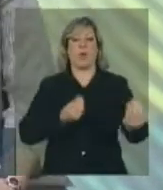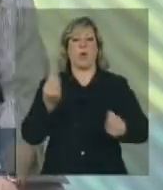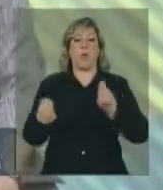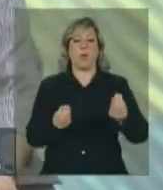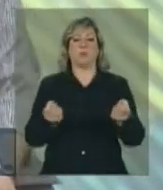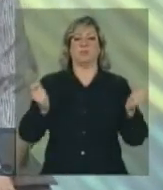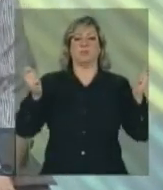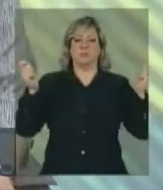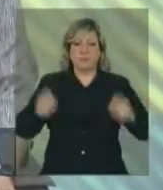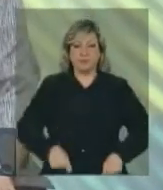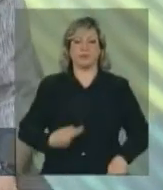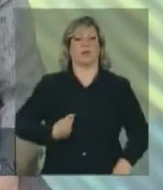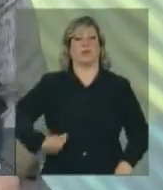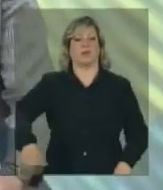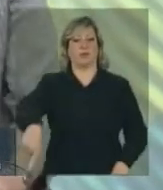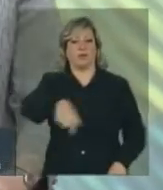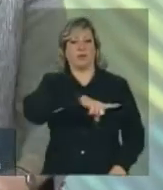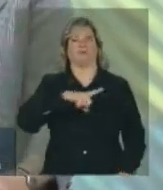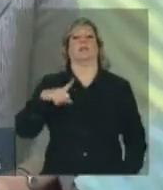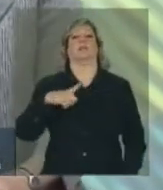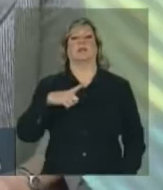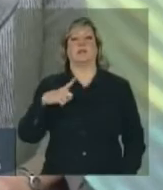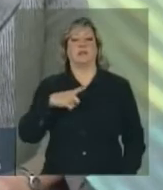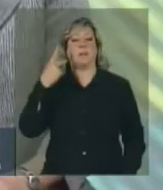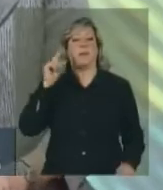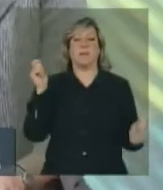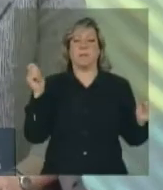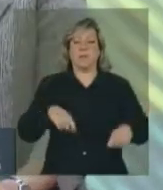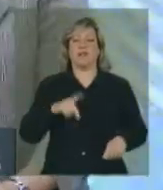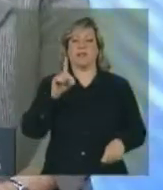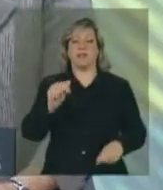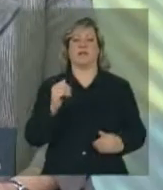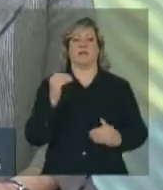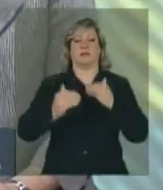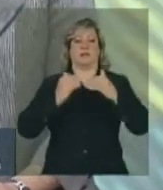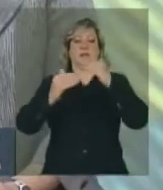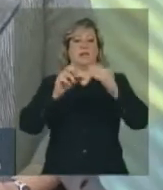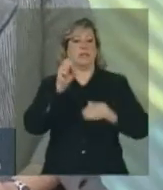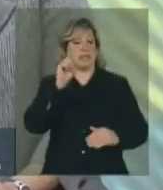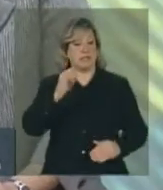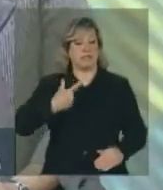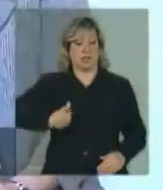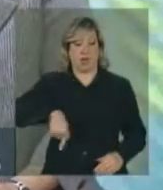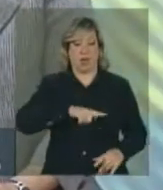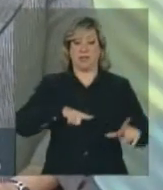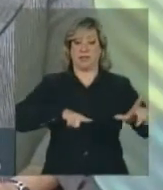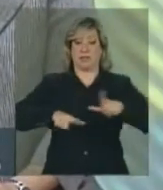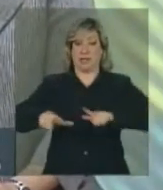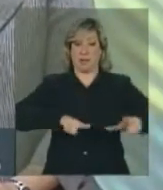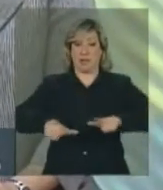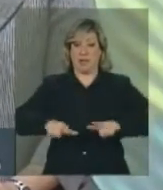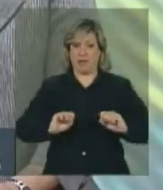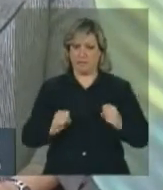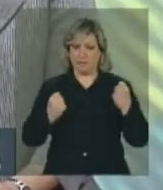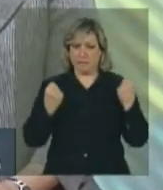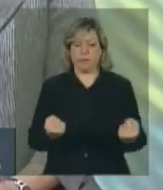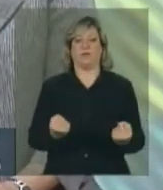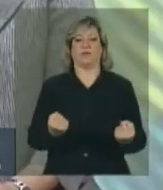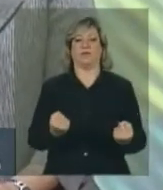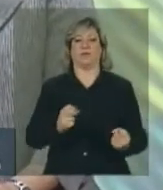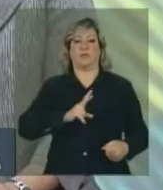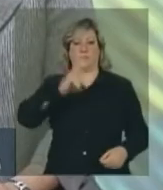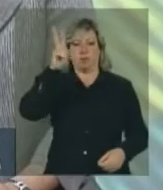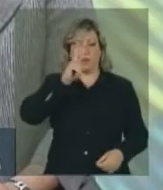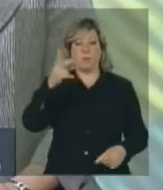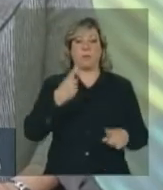que nós podemos desenvolver, se trabalharmos com afinco, tendo em vista que